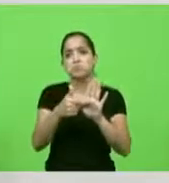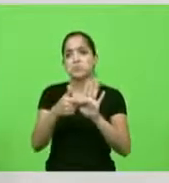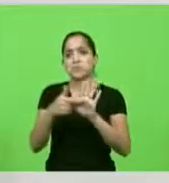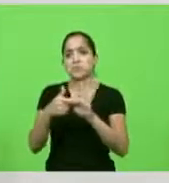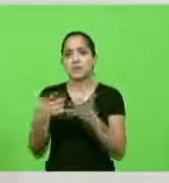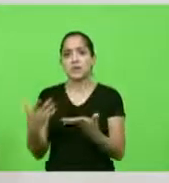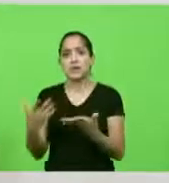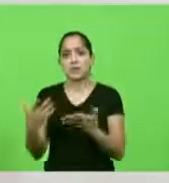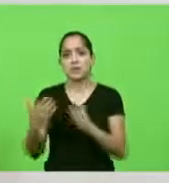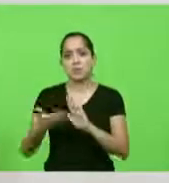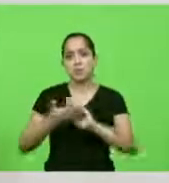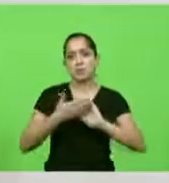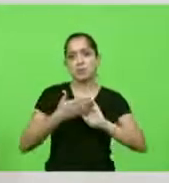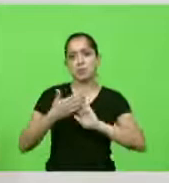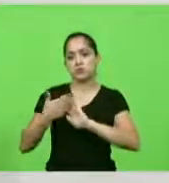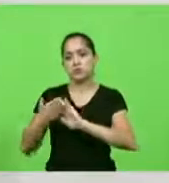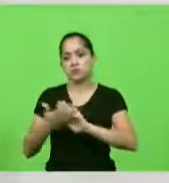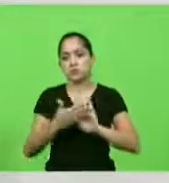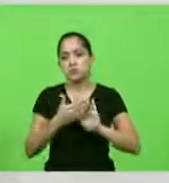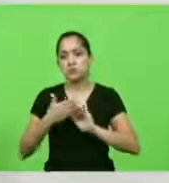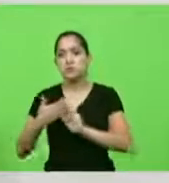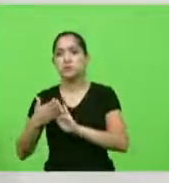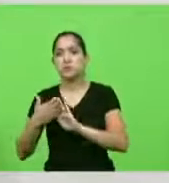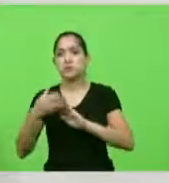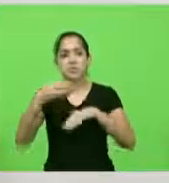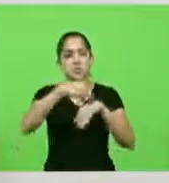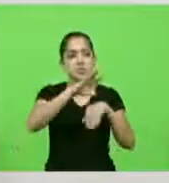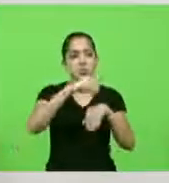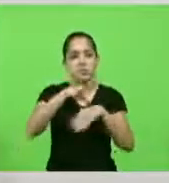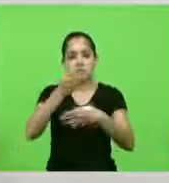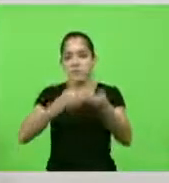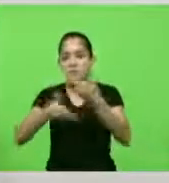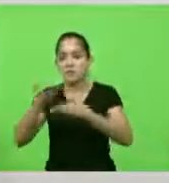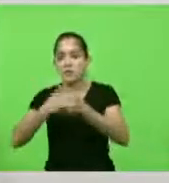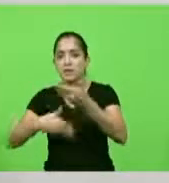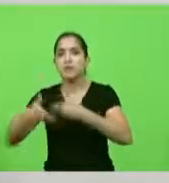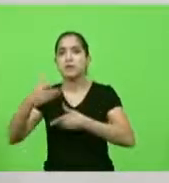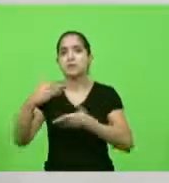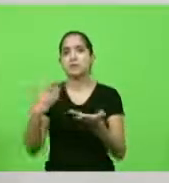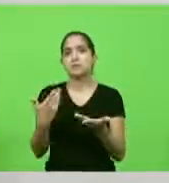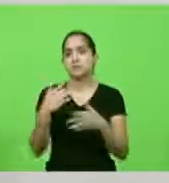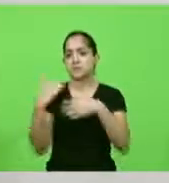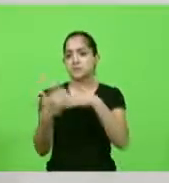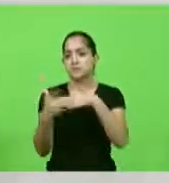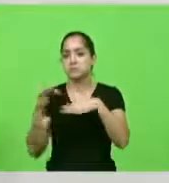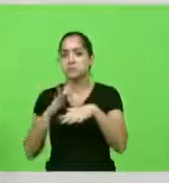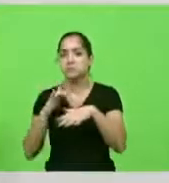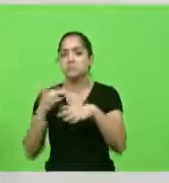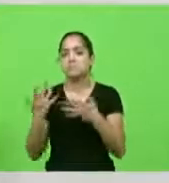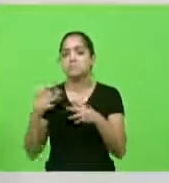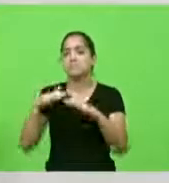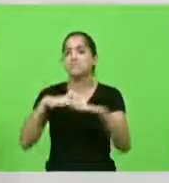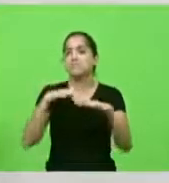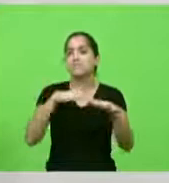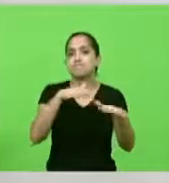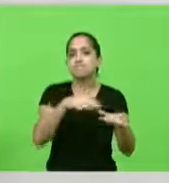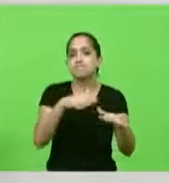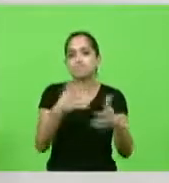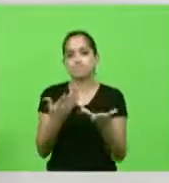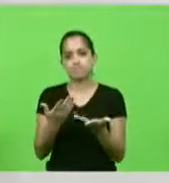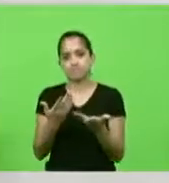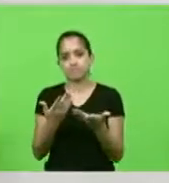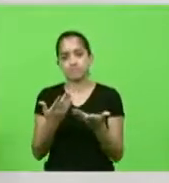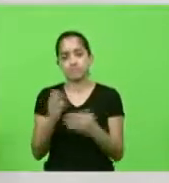fáceis curtidas e compartilhamentos nas redes sociais mobilizados de modo artificial